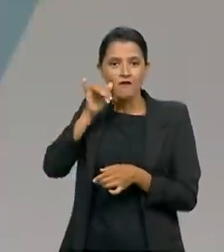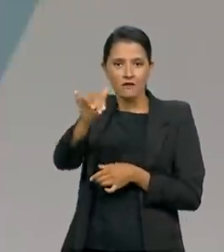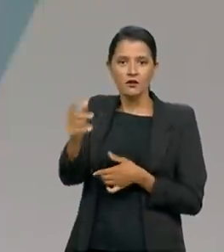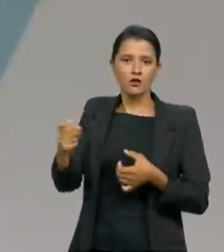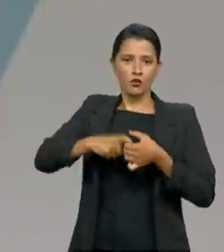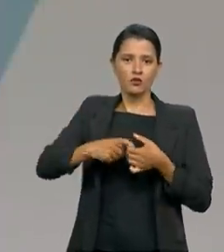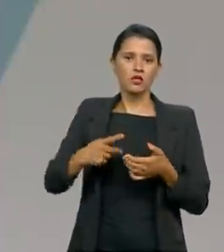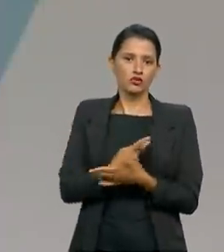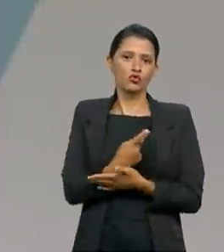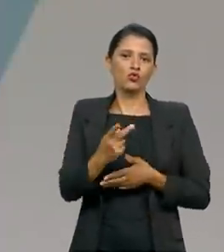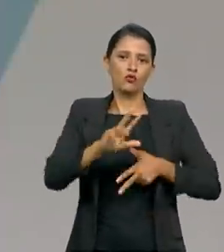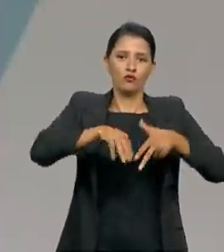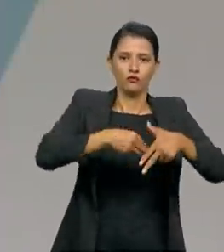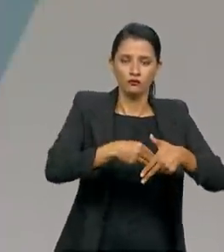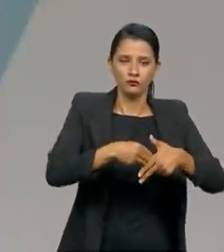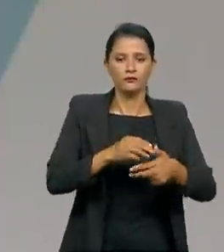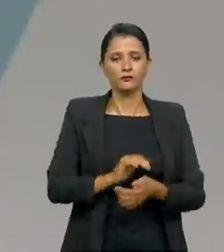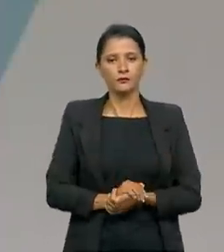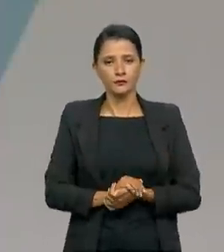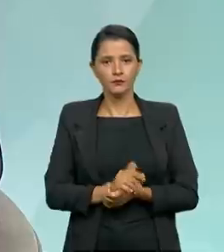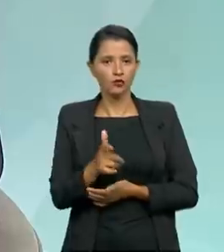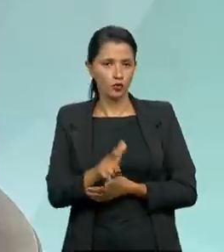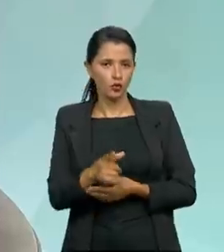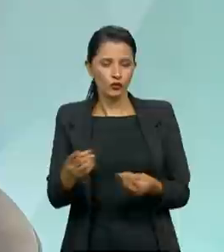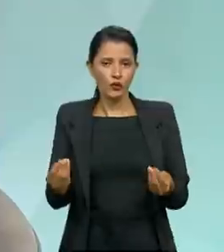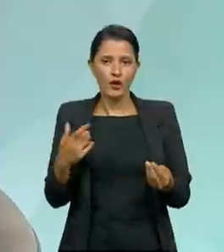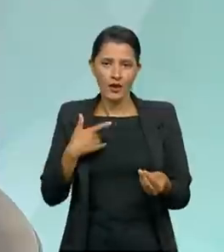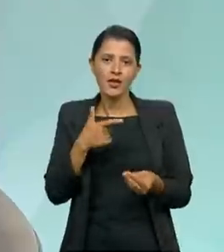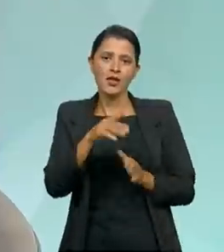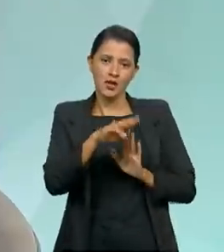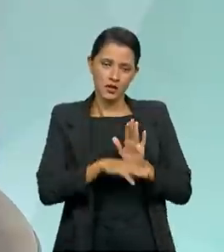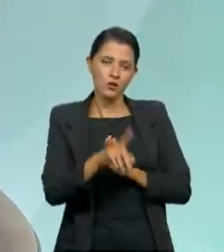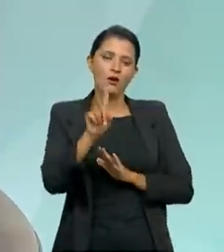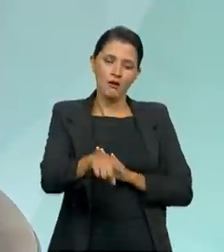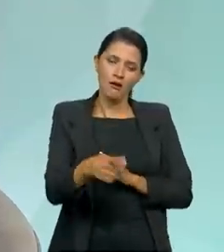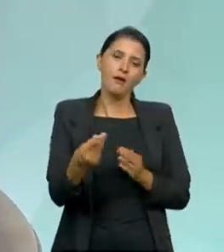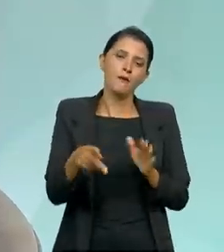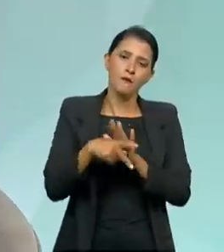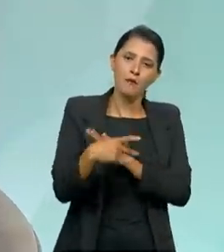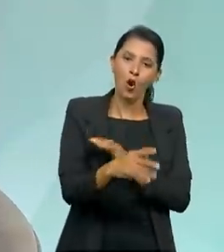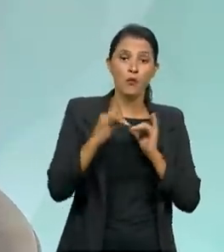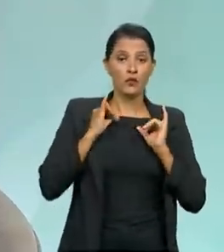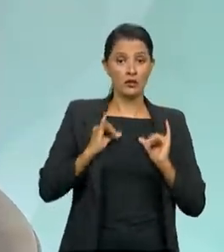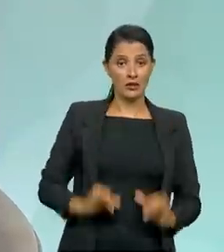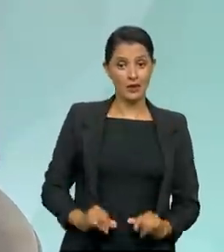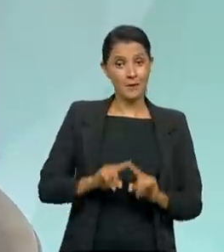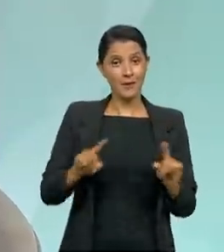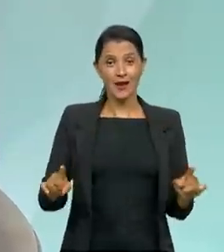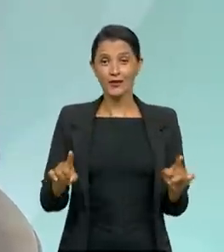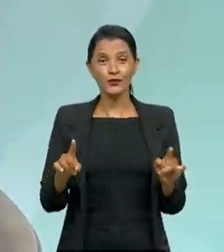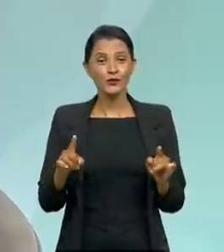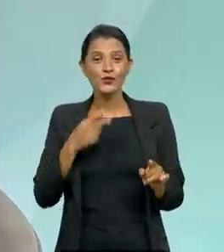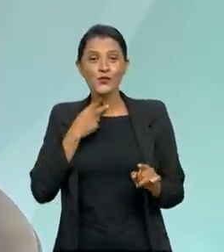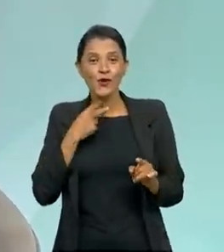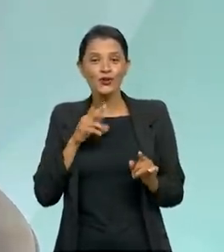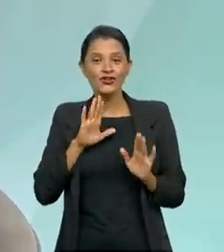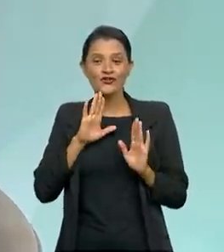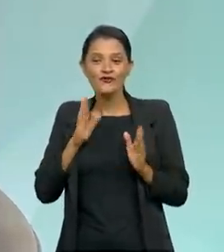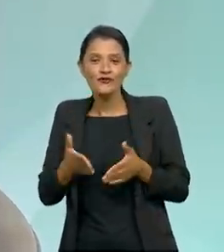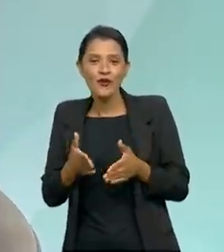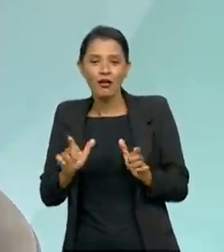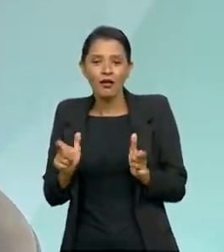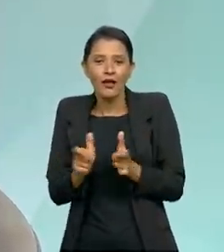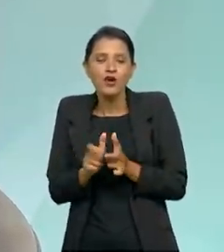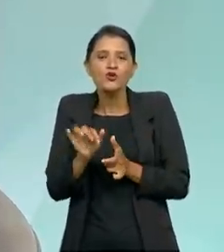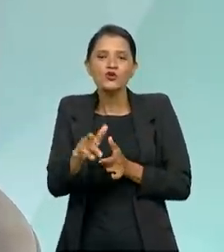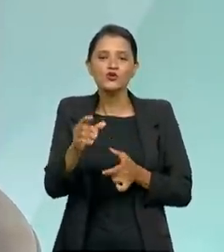acontecer. Isso é o que o governo coloca hoje e essa é a definição de programa de integridade. Só que ele não pode se limitar às